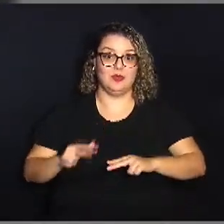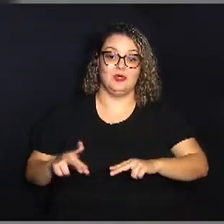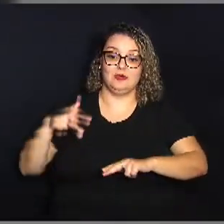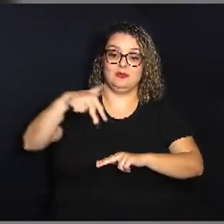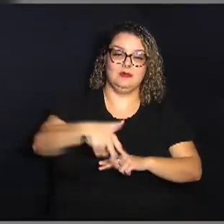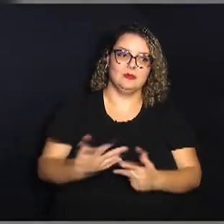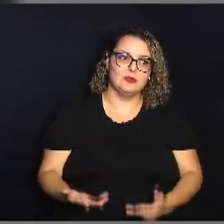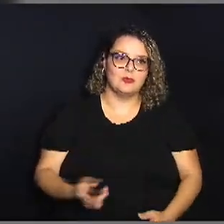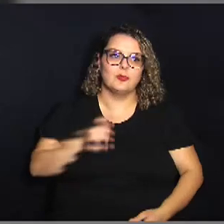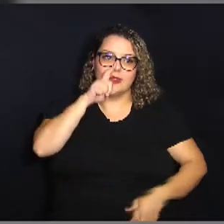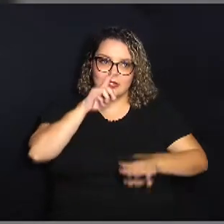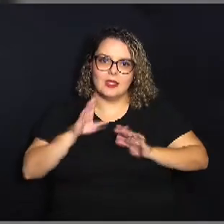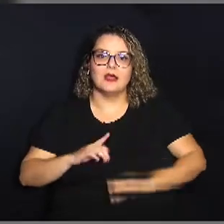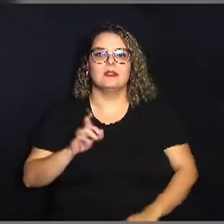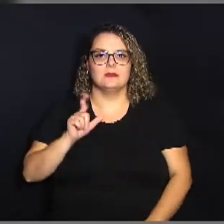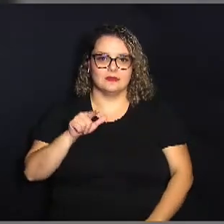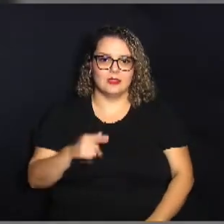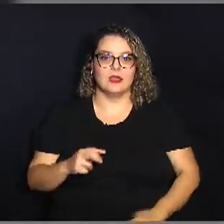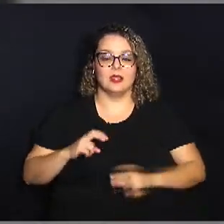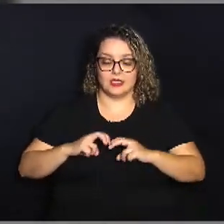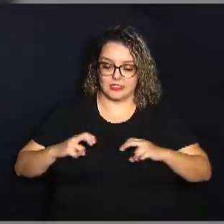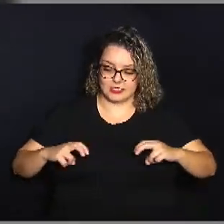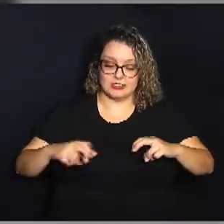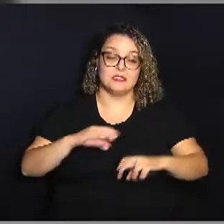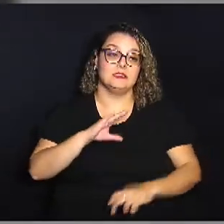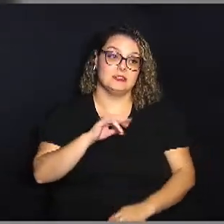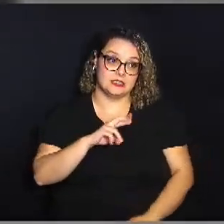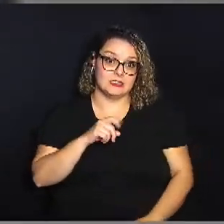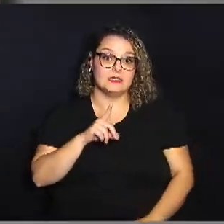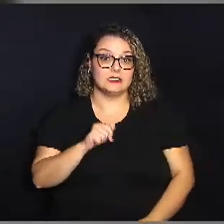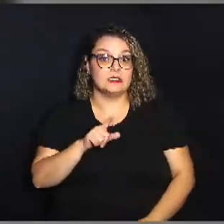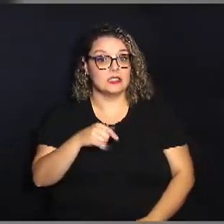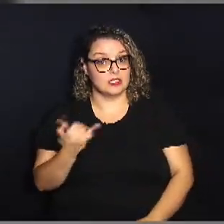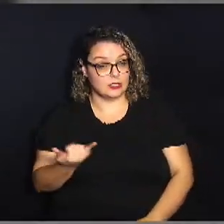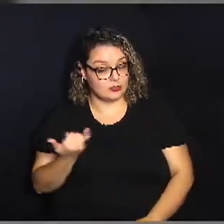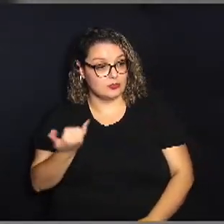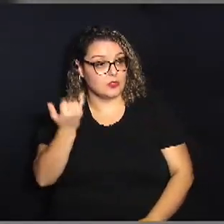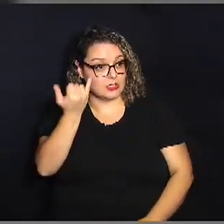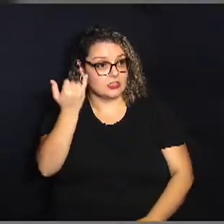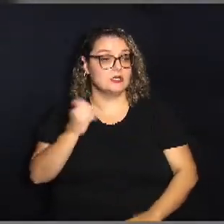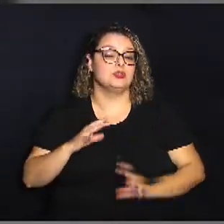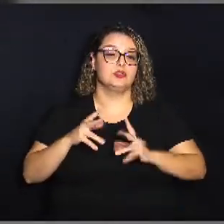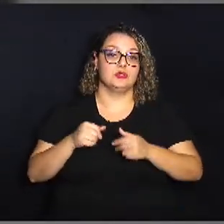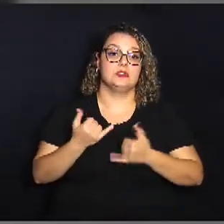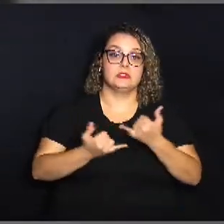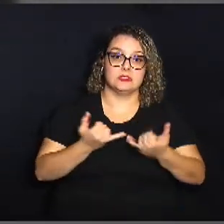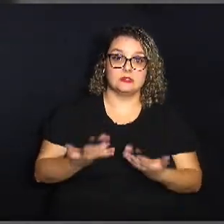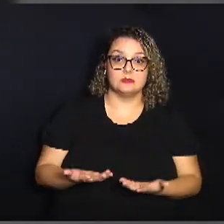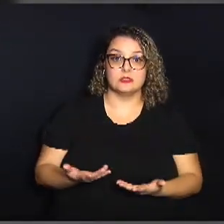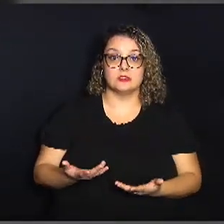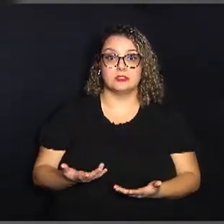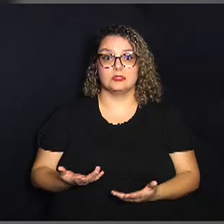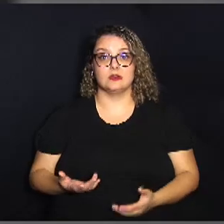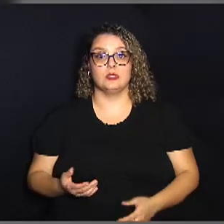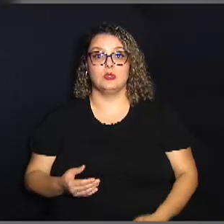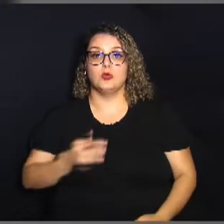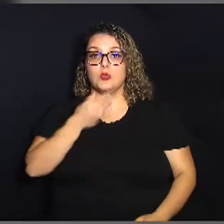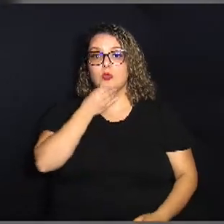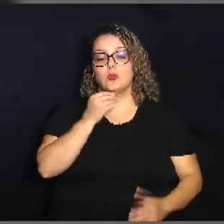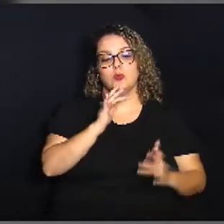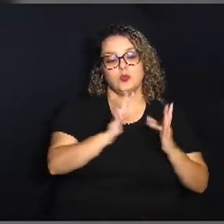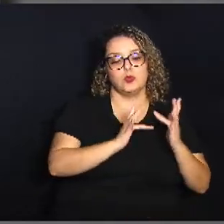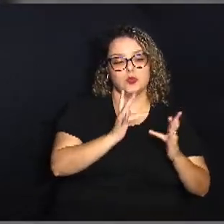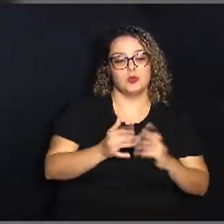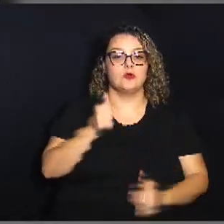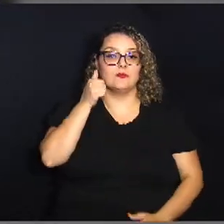gente mas é muito importante a ciranda é muito importante né fazer todas as brincadeiras né o noivo e a noiva eu lembro